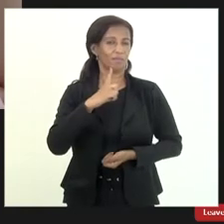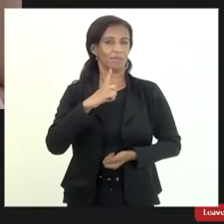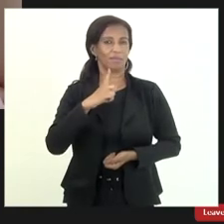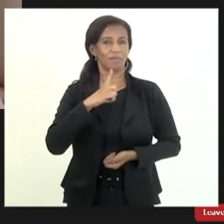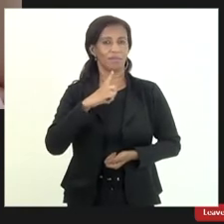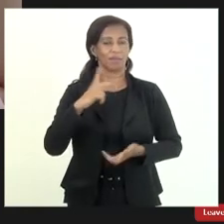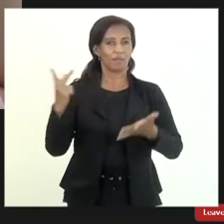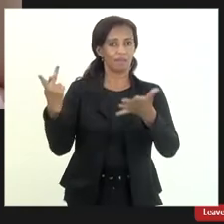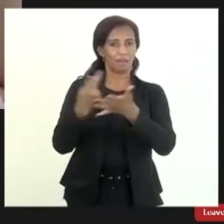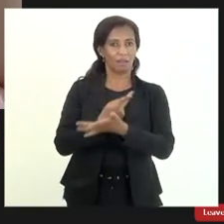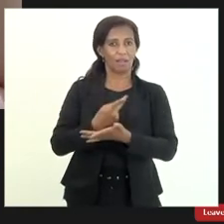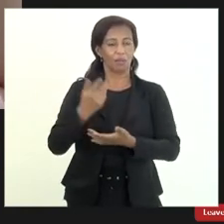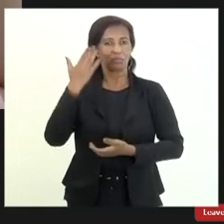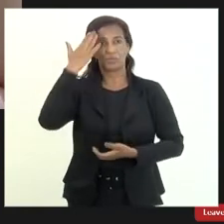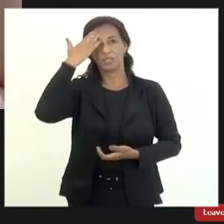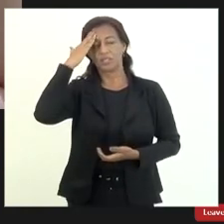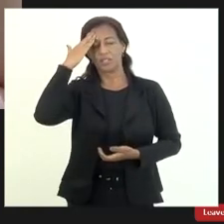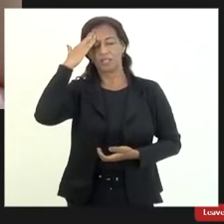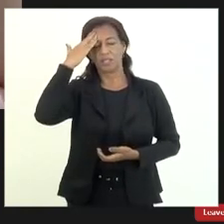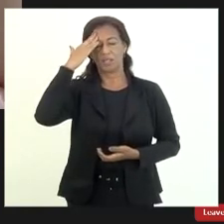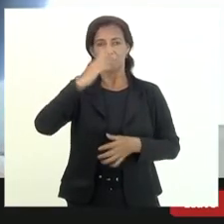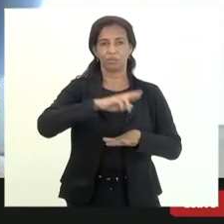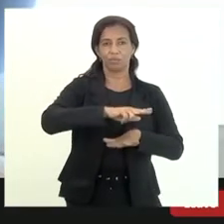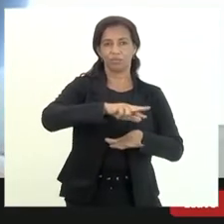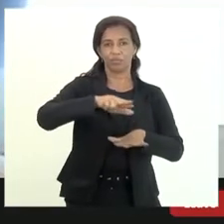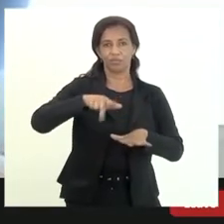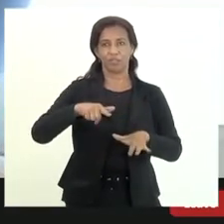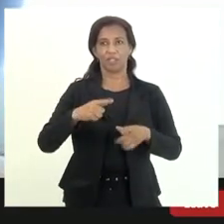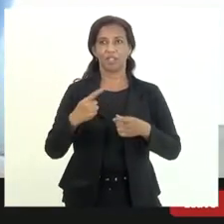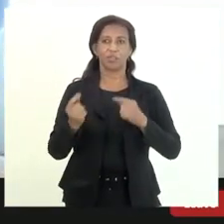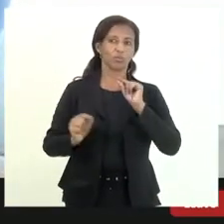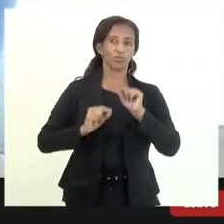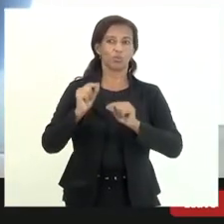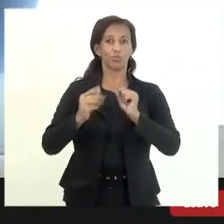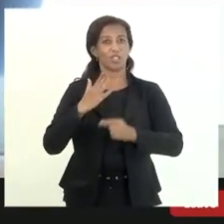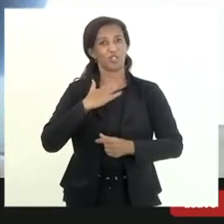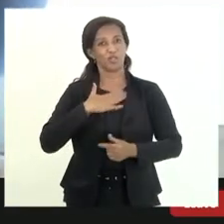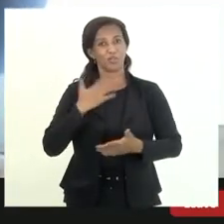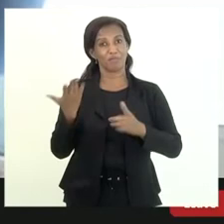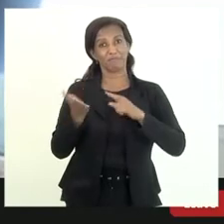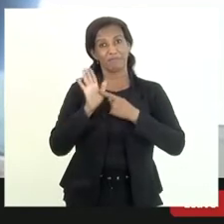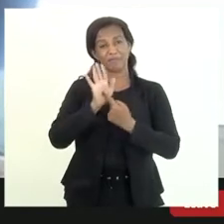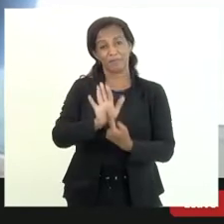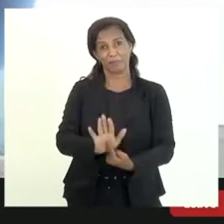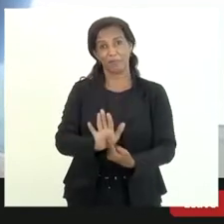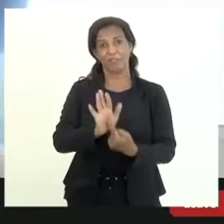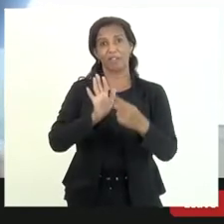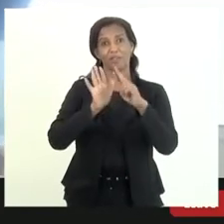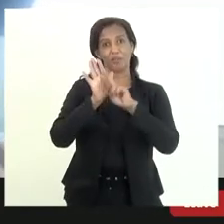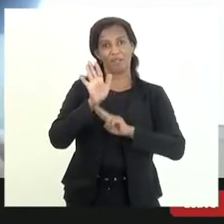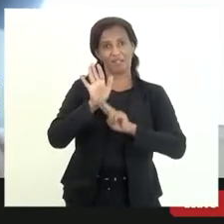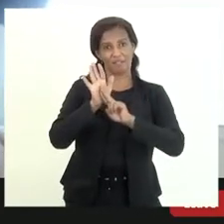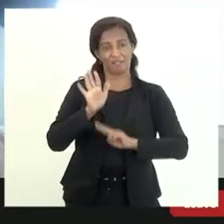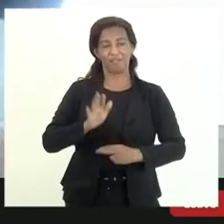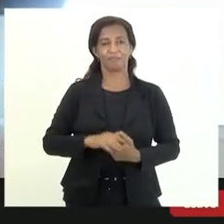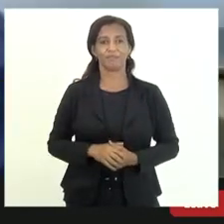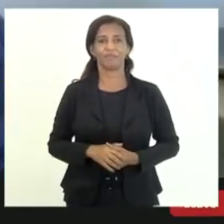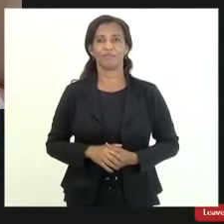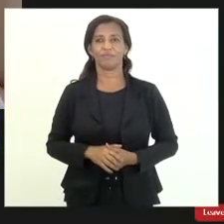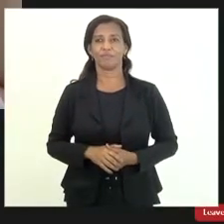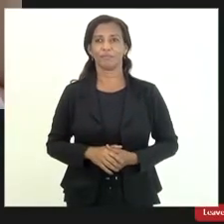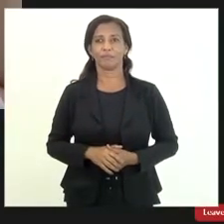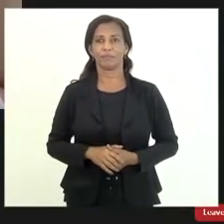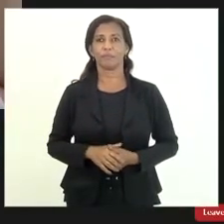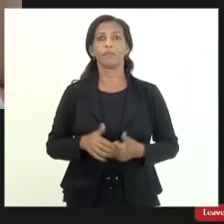causado algum entendimento diverso daquilo que a gente gostaria de ter passado no relatório de auditoria não está